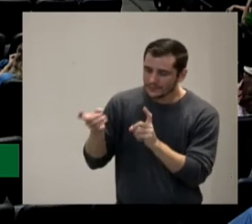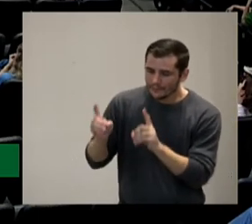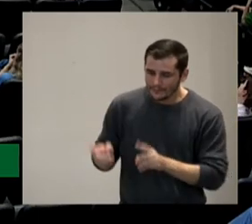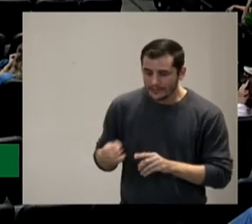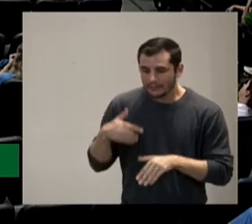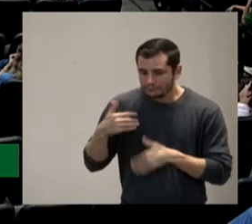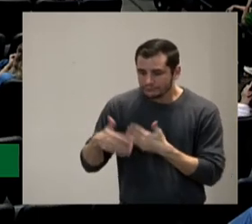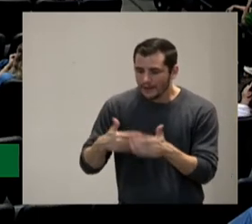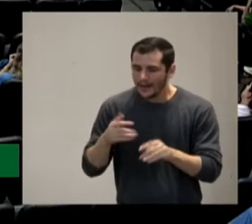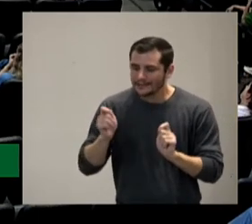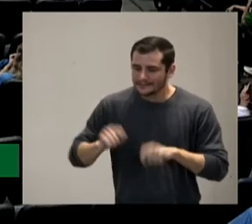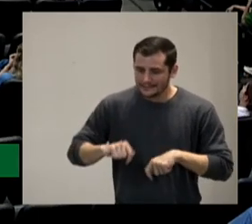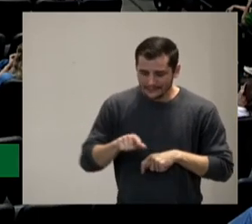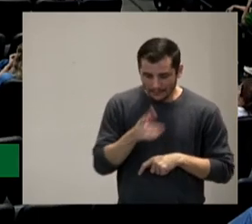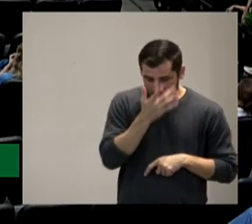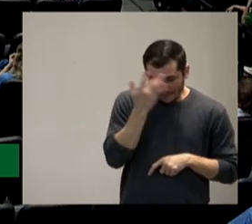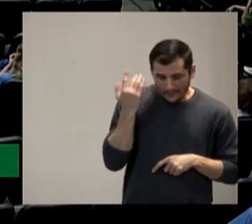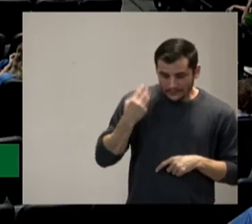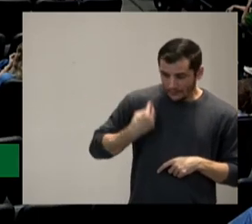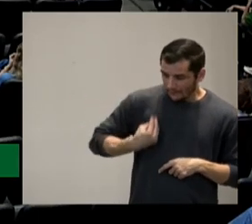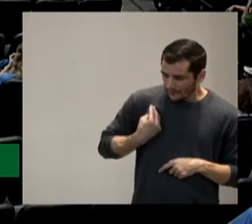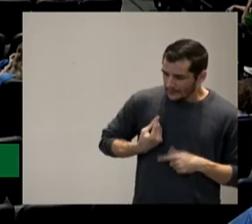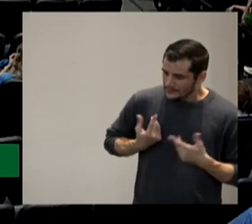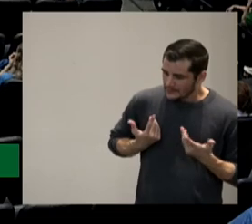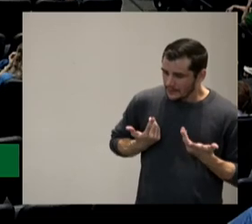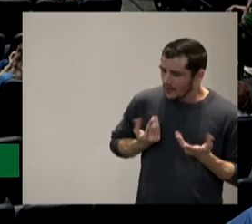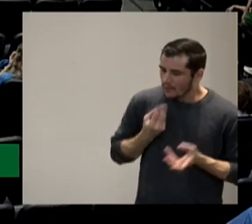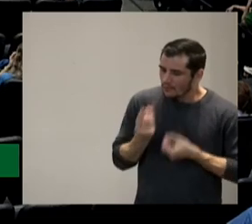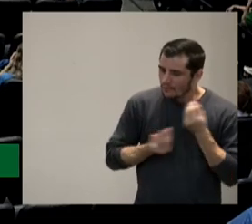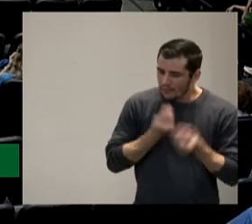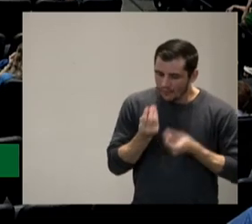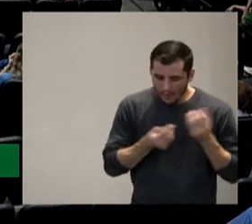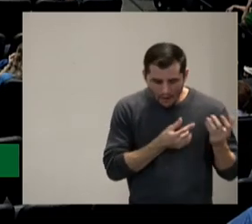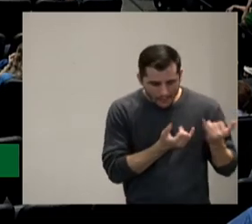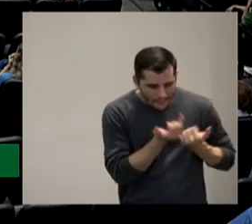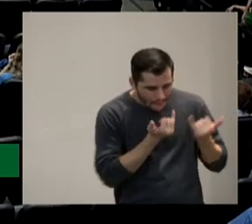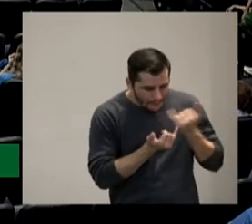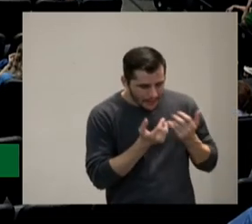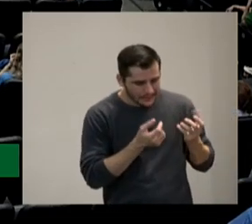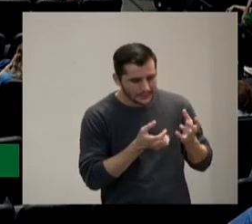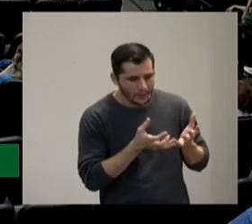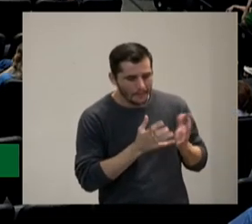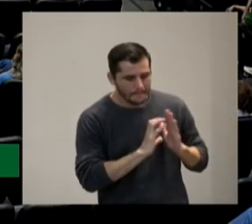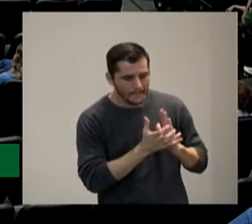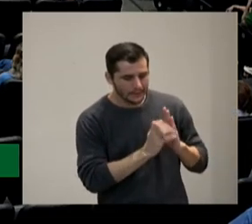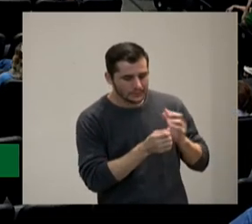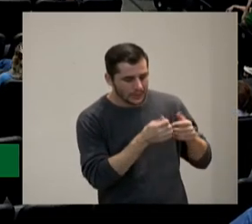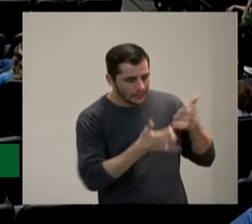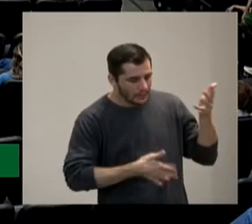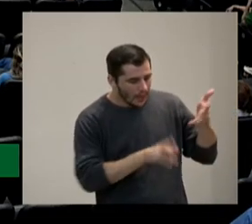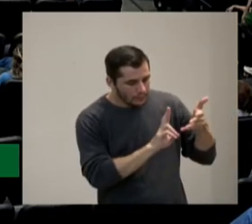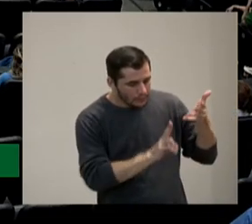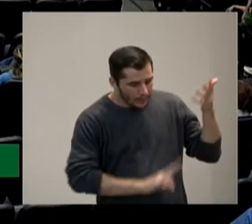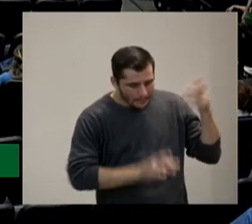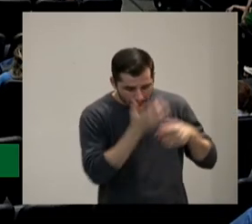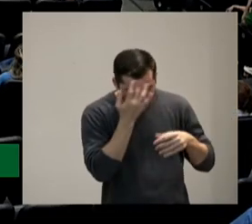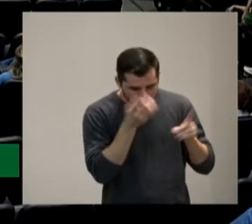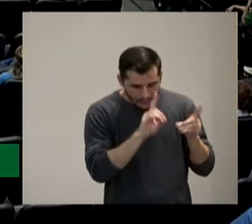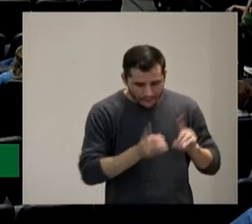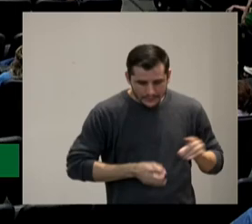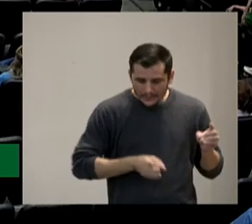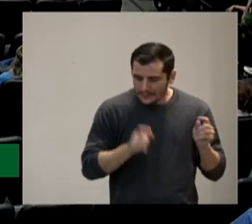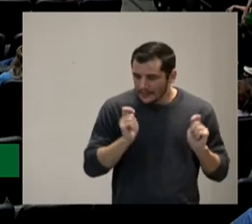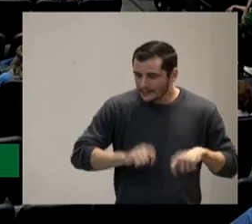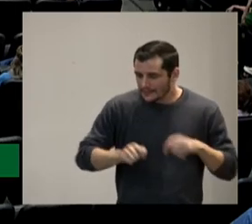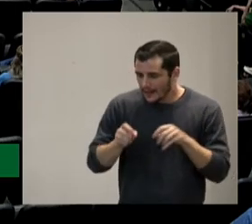você monta um banco de talentos porque o que acontece as grandes empresas hoje antigamente tinha muitos QI o que indica